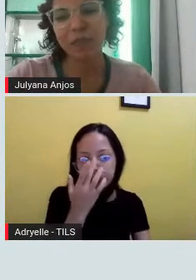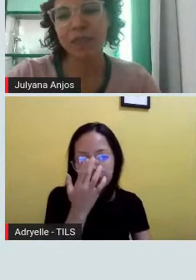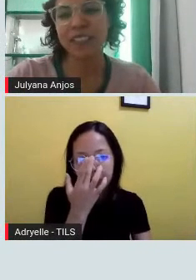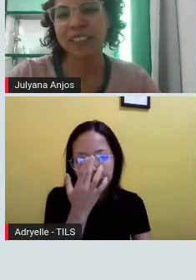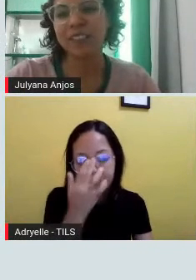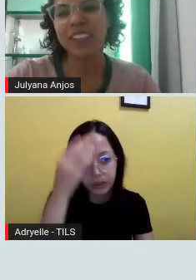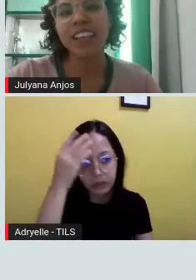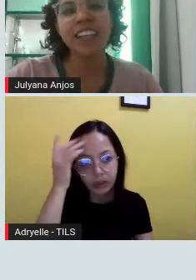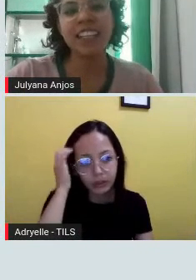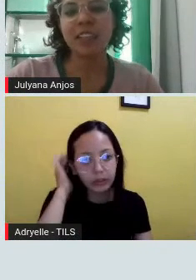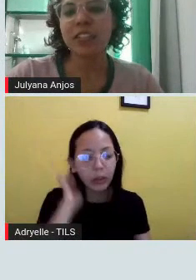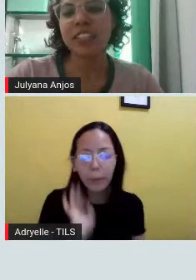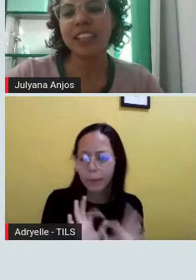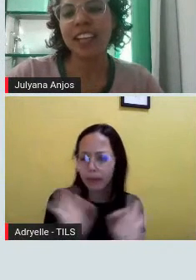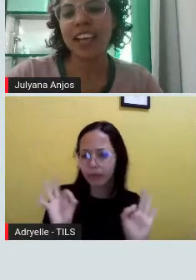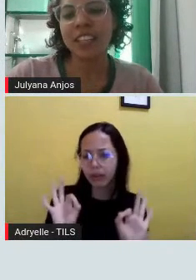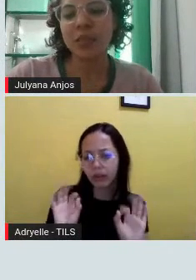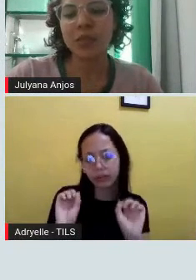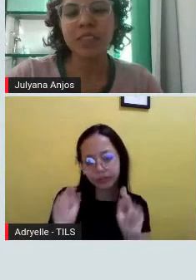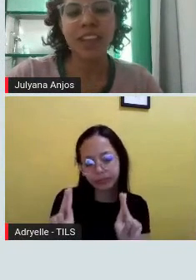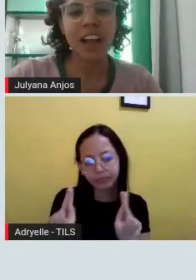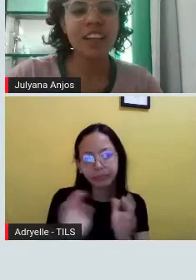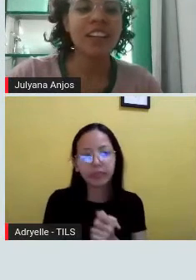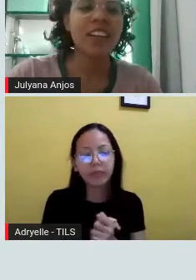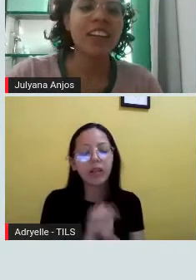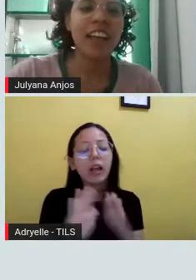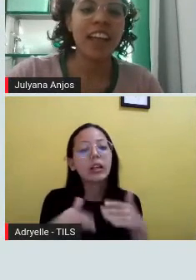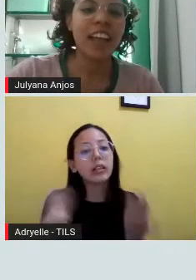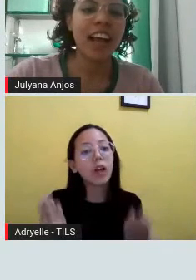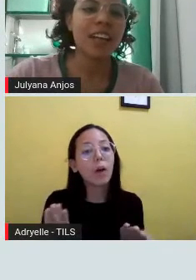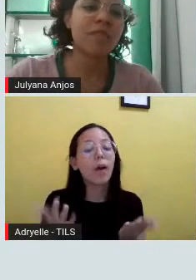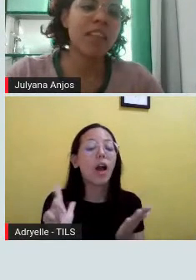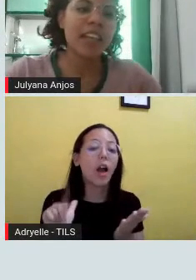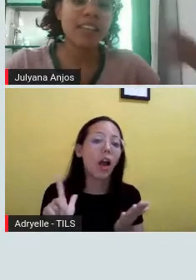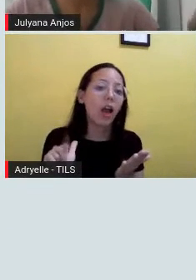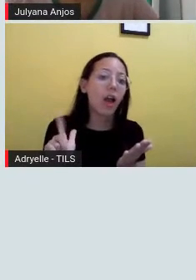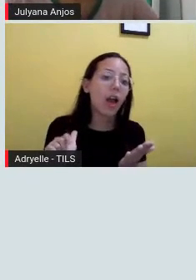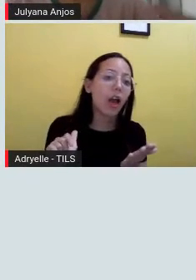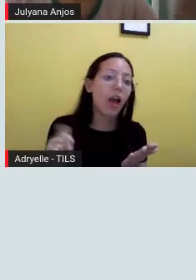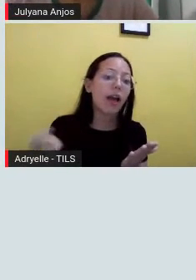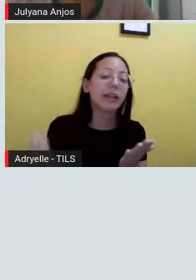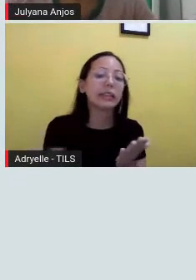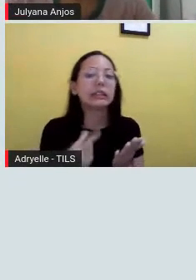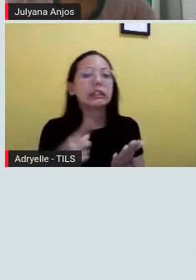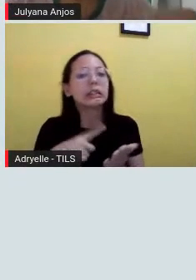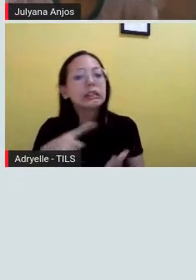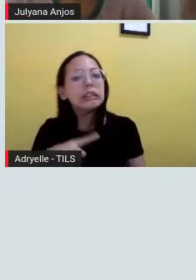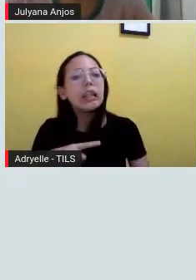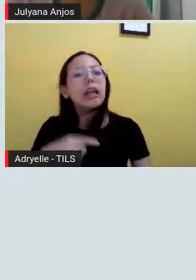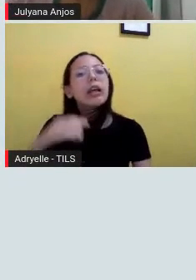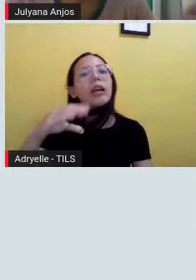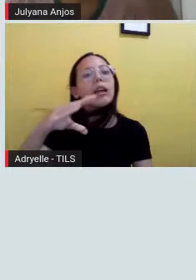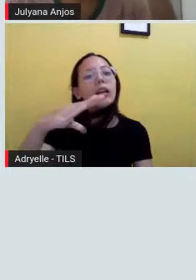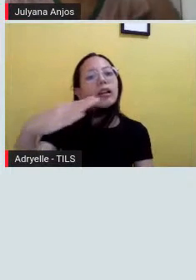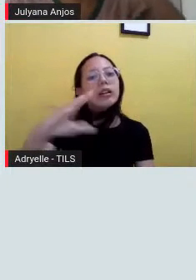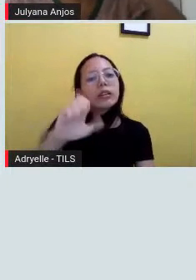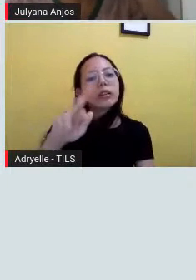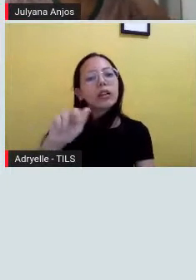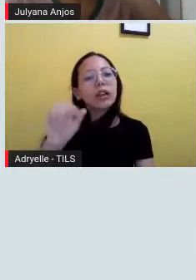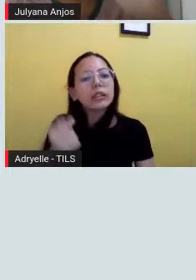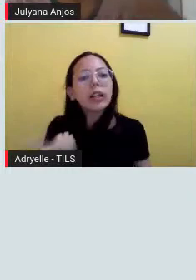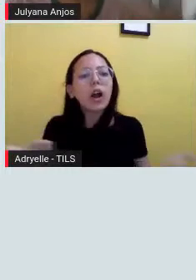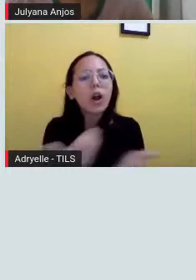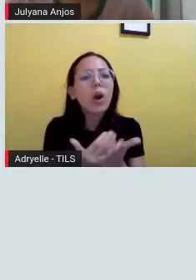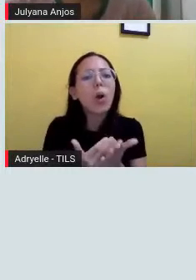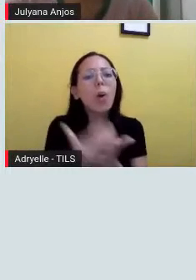certo. Perfeito, então. Então, gente. É isso, tá? Tem as ceras, os carotenoides. E aí eu ia conversar também